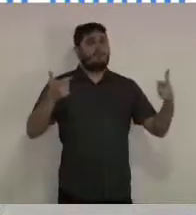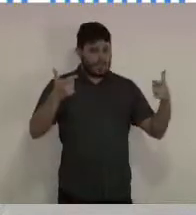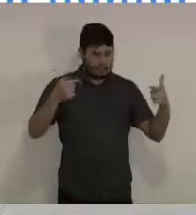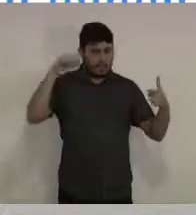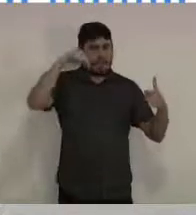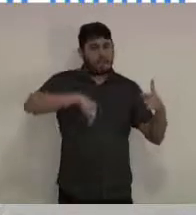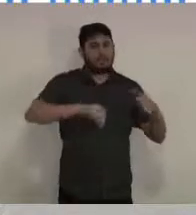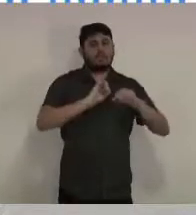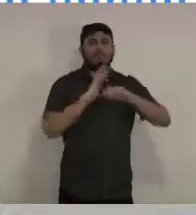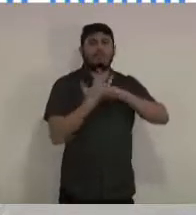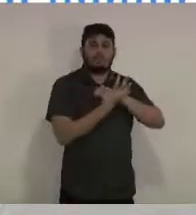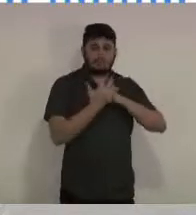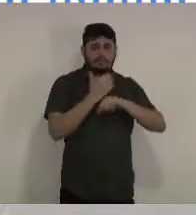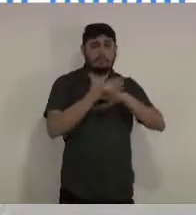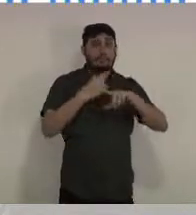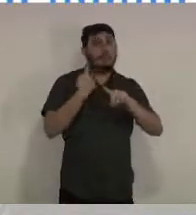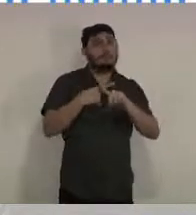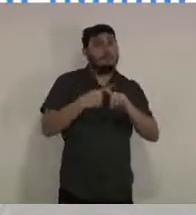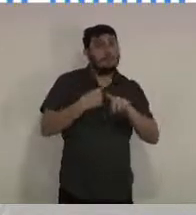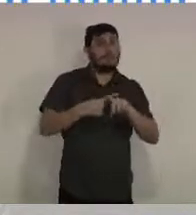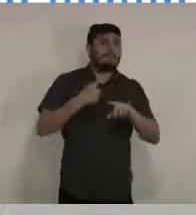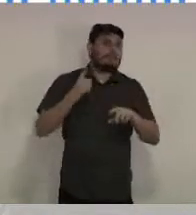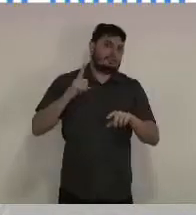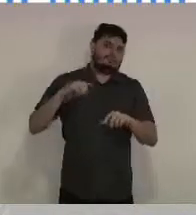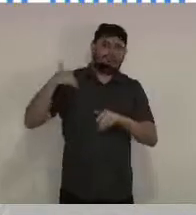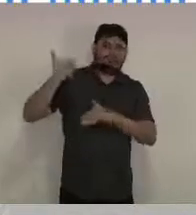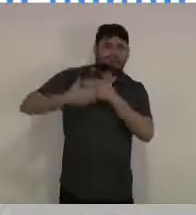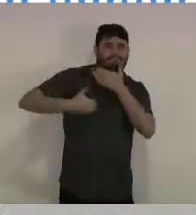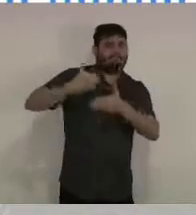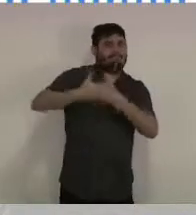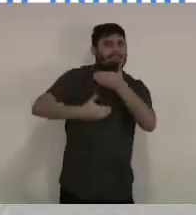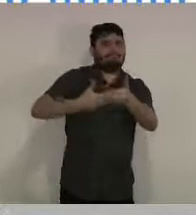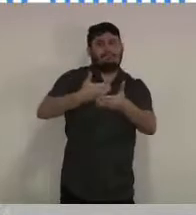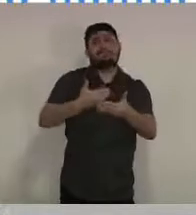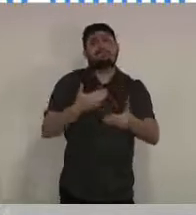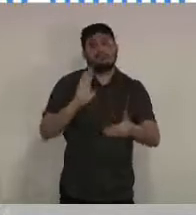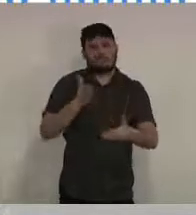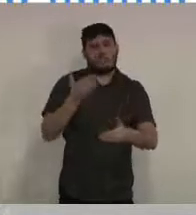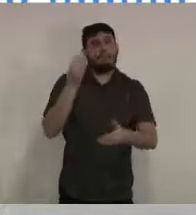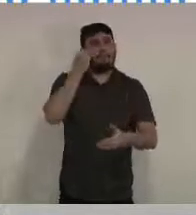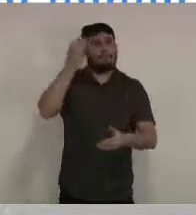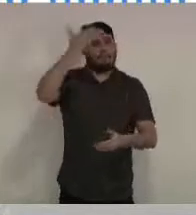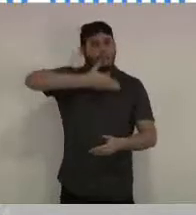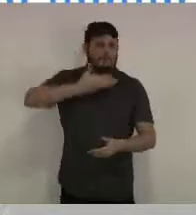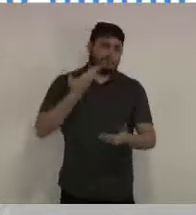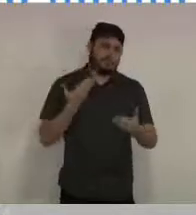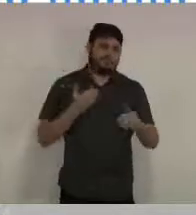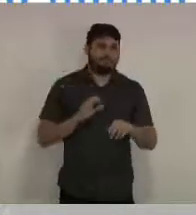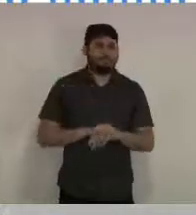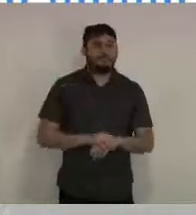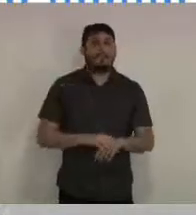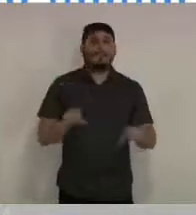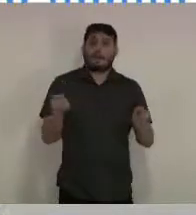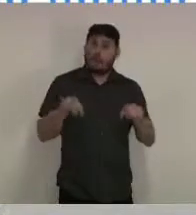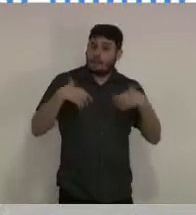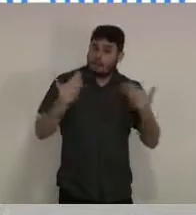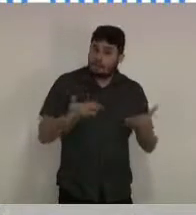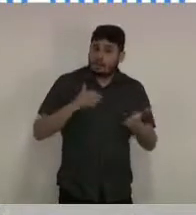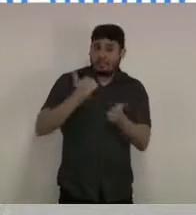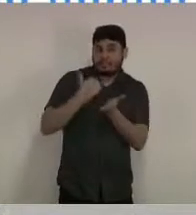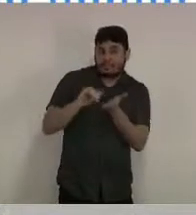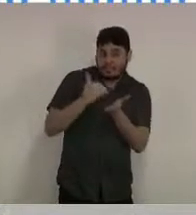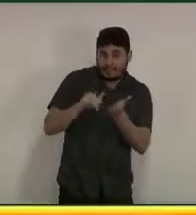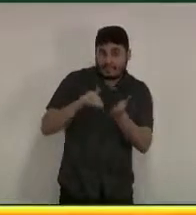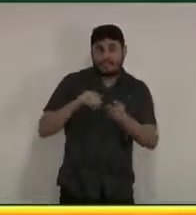consequência tudo o que já foi apresentado. Então, diante disso, a Secretaria de Saúde vem junto com a Secretaria de Planejamento e com a